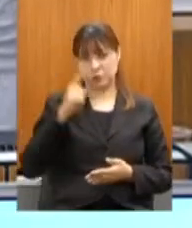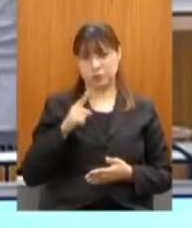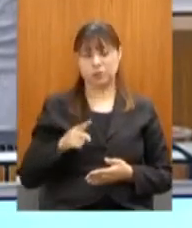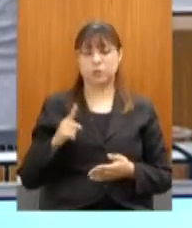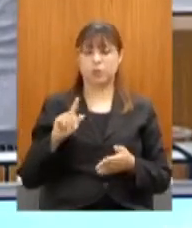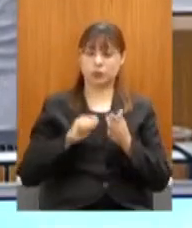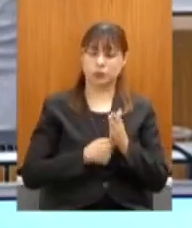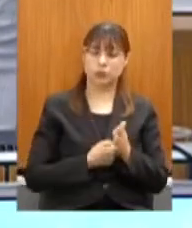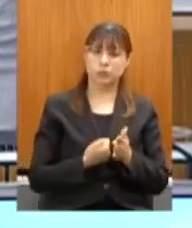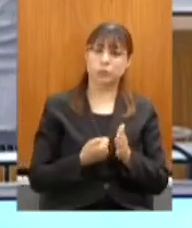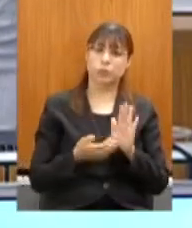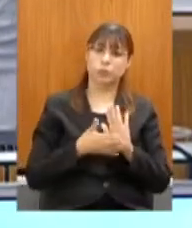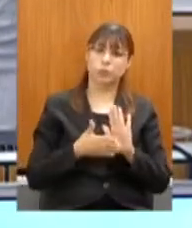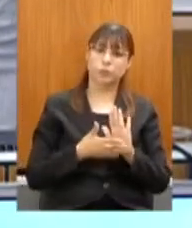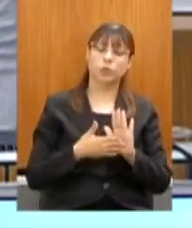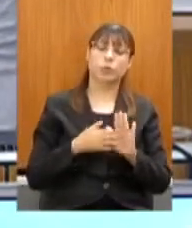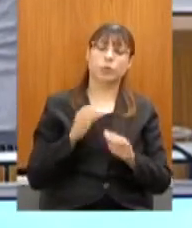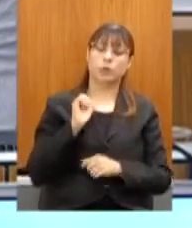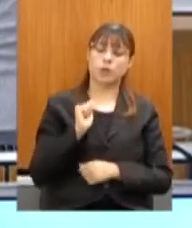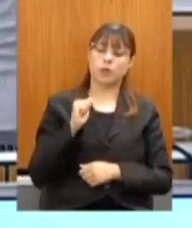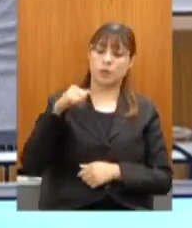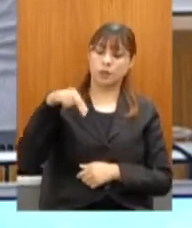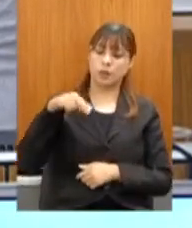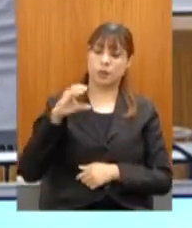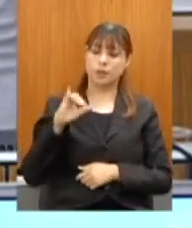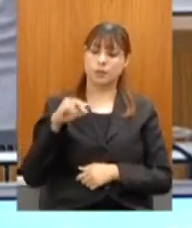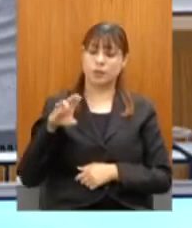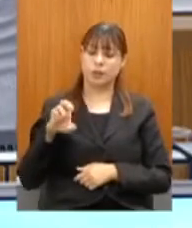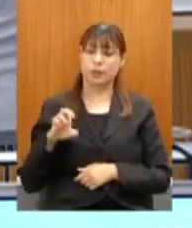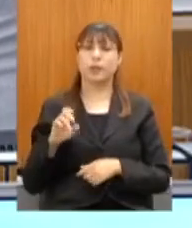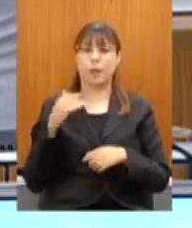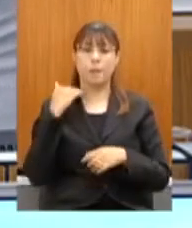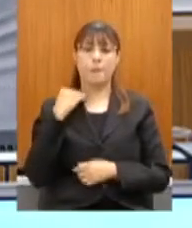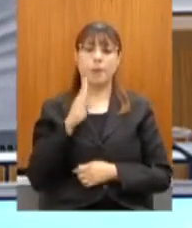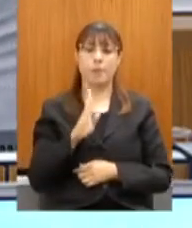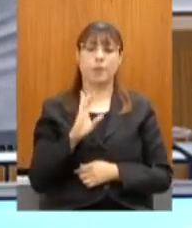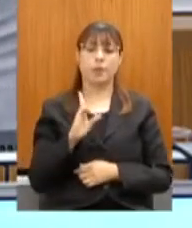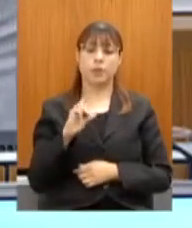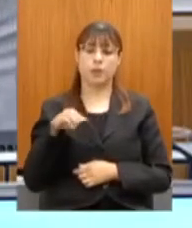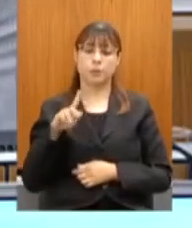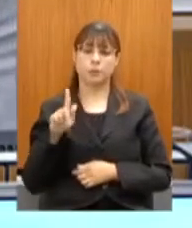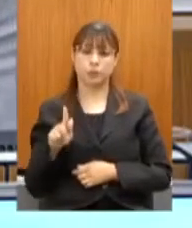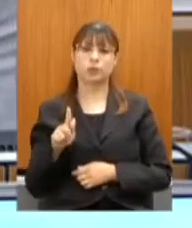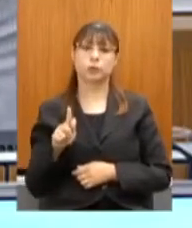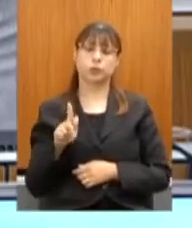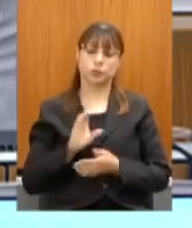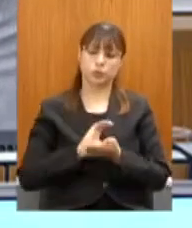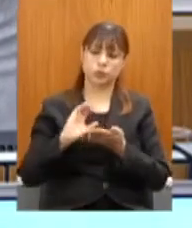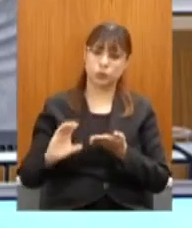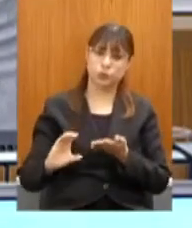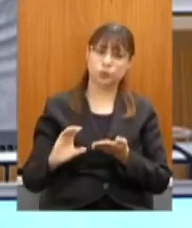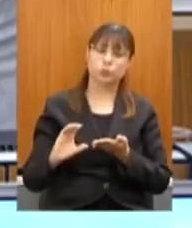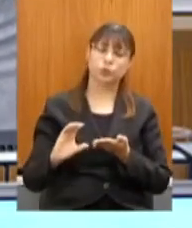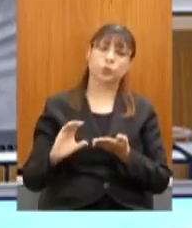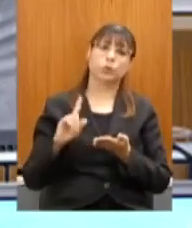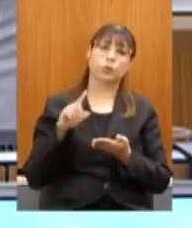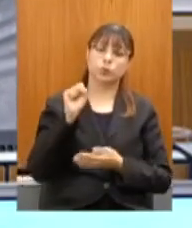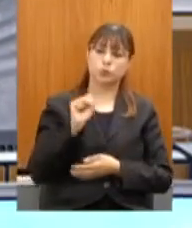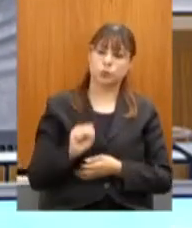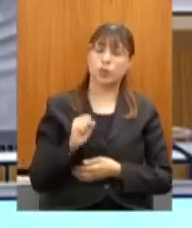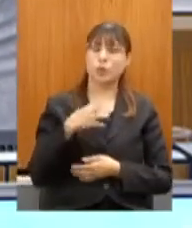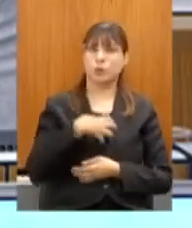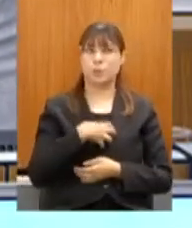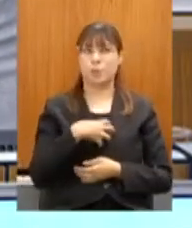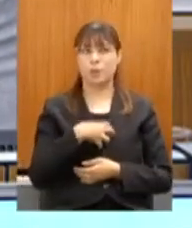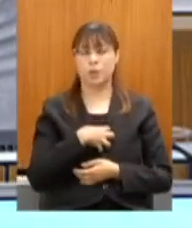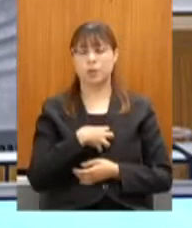protocolo de intenções com a Ancine, onde o BDMG vai gerenciar todos os recursos do Sudeste, Bahia